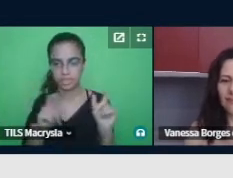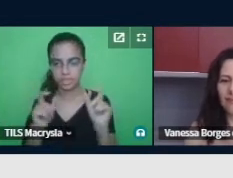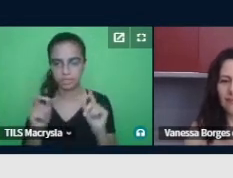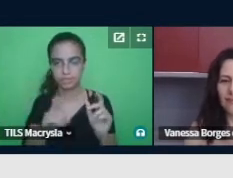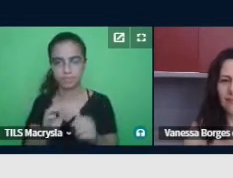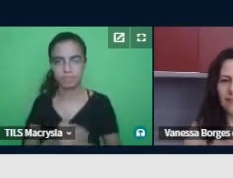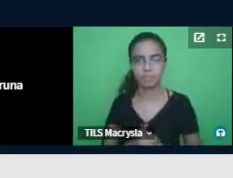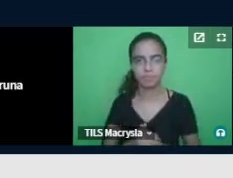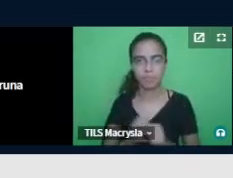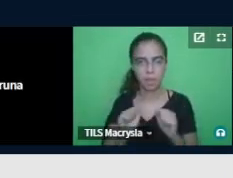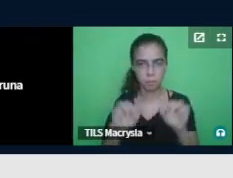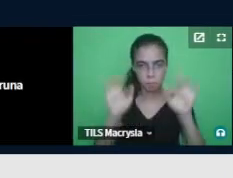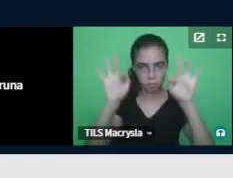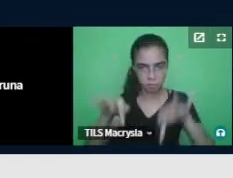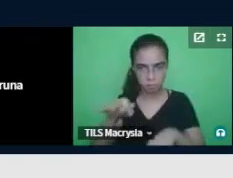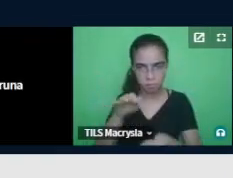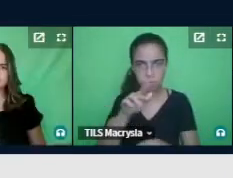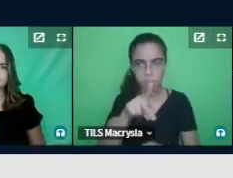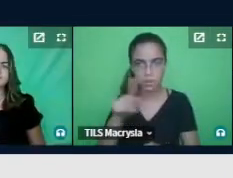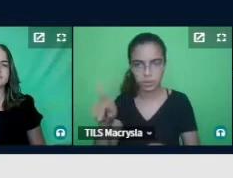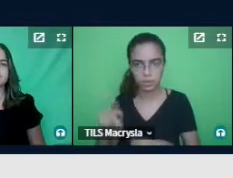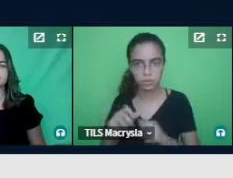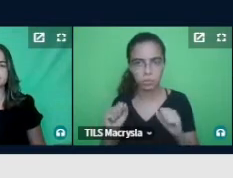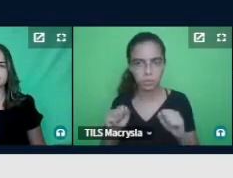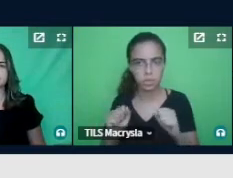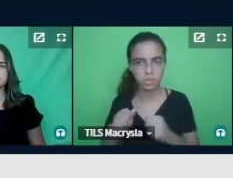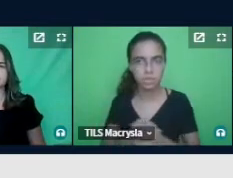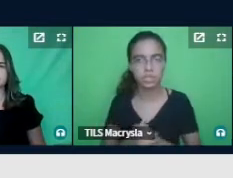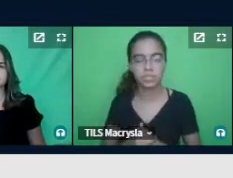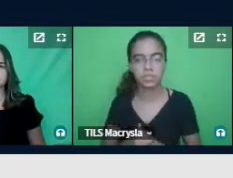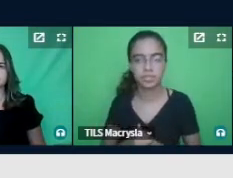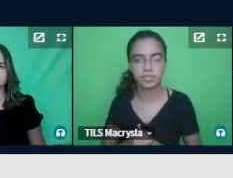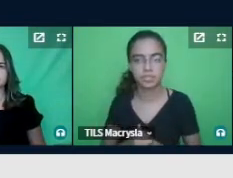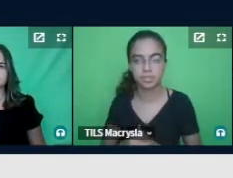Pode fechar a apresentação agora? Ou deixa aqui?